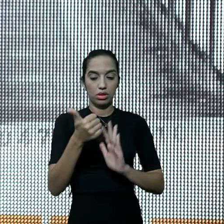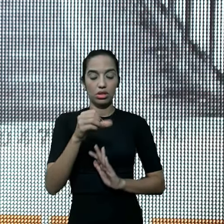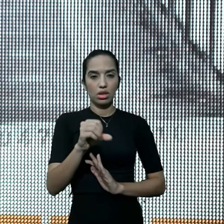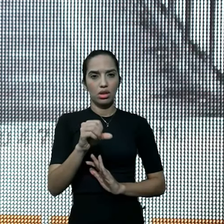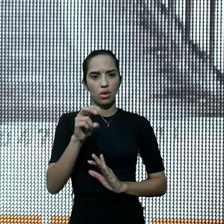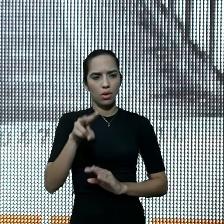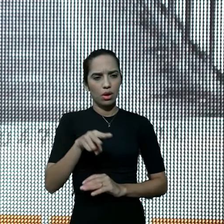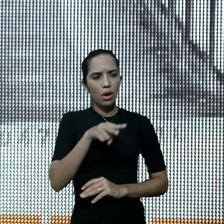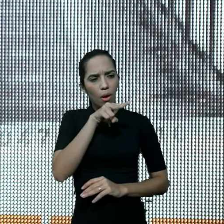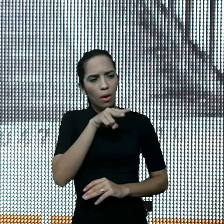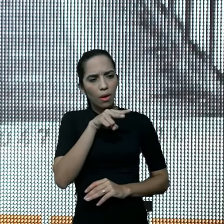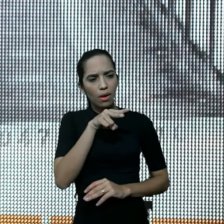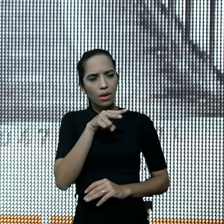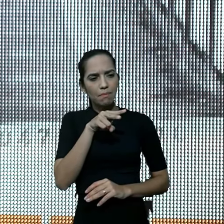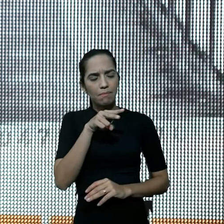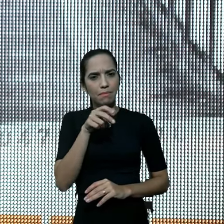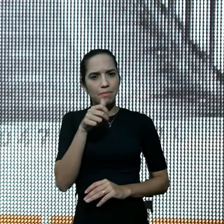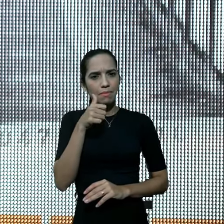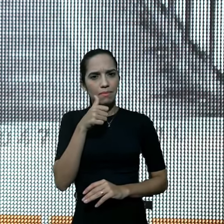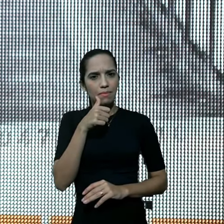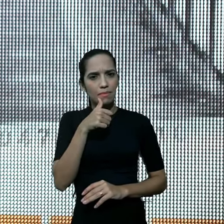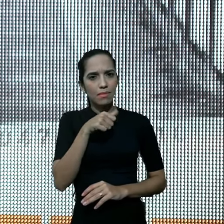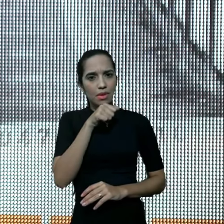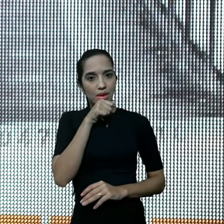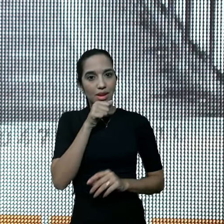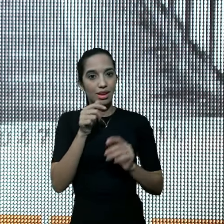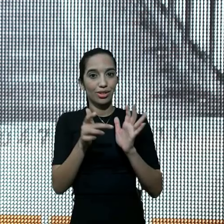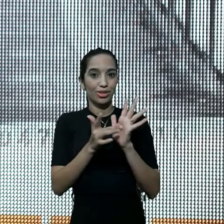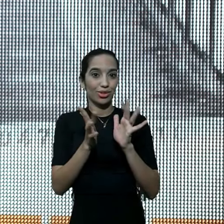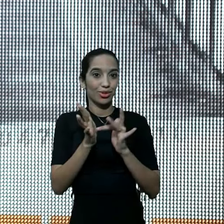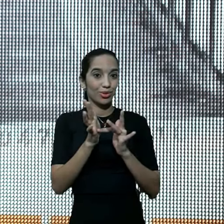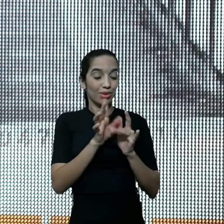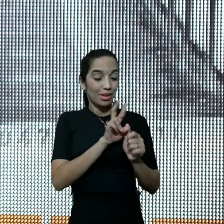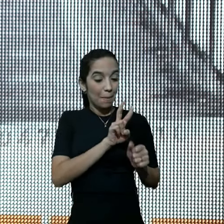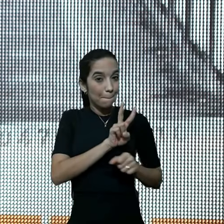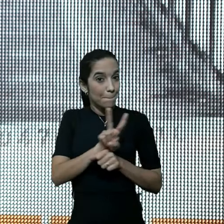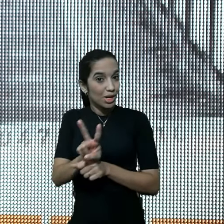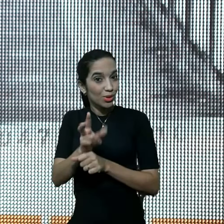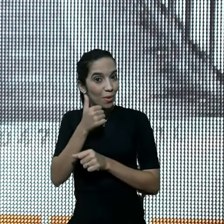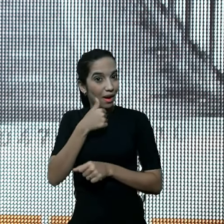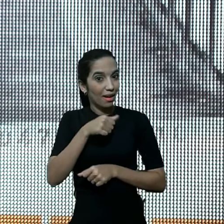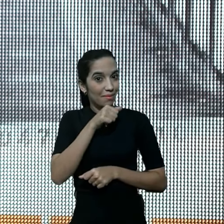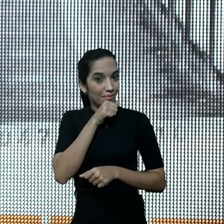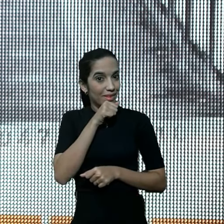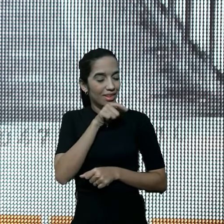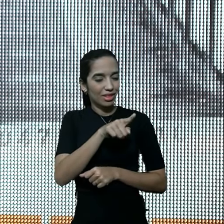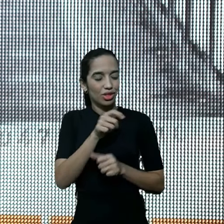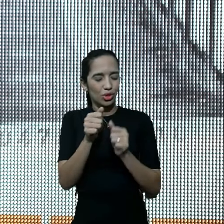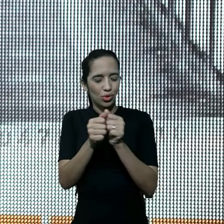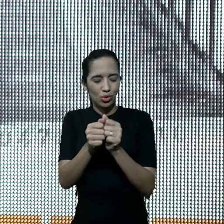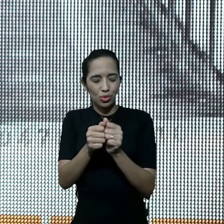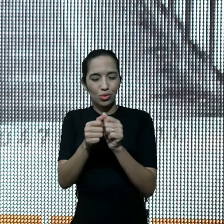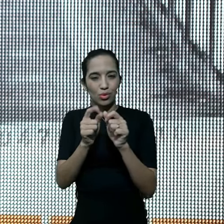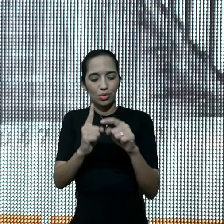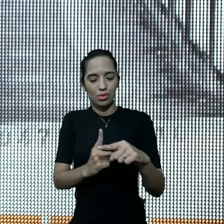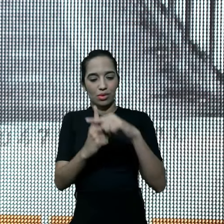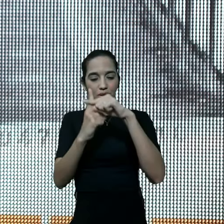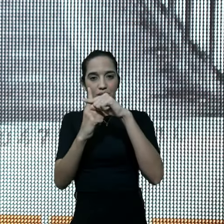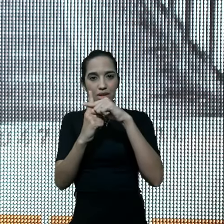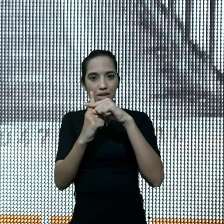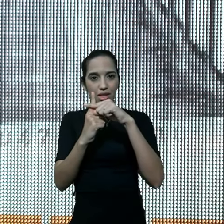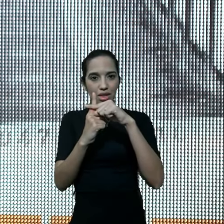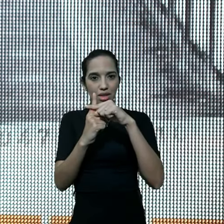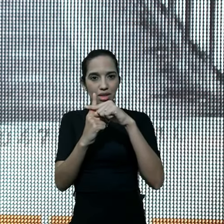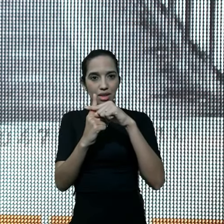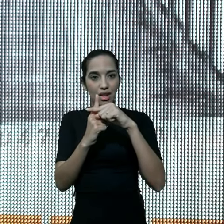para quem, empresta a sua mãe, hein? Jesus, emprestou para João, ele disse, junto a cruz de Jesus, estava a sua mãe,